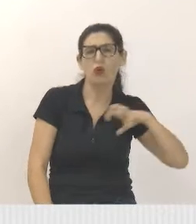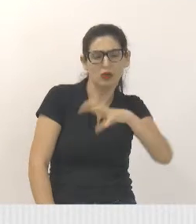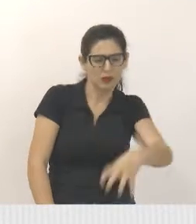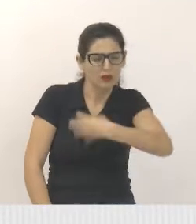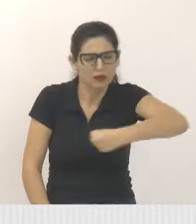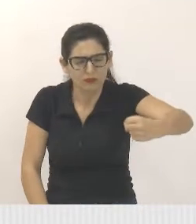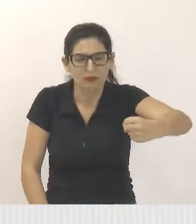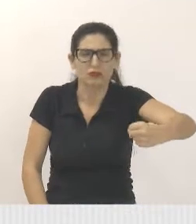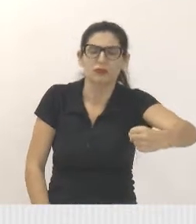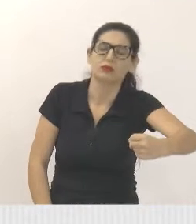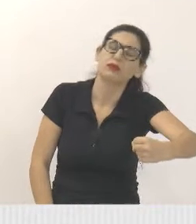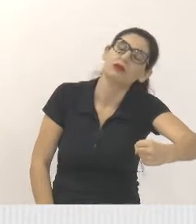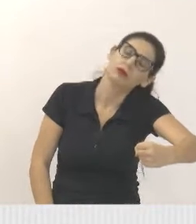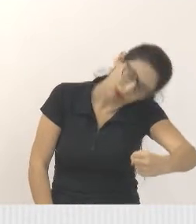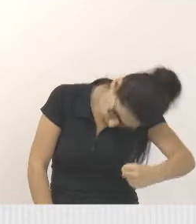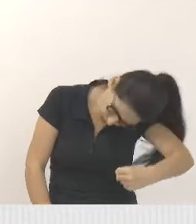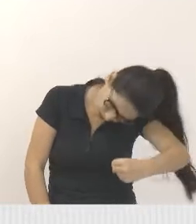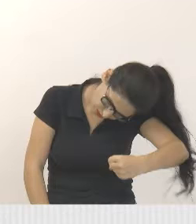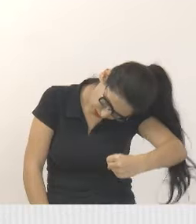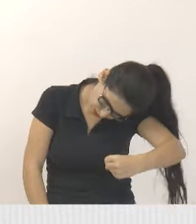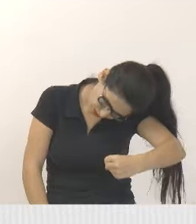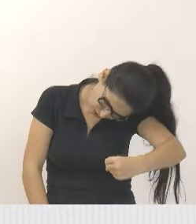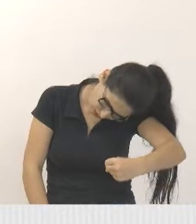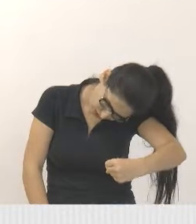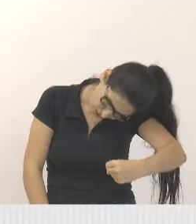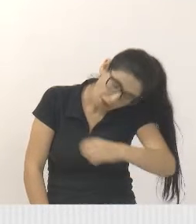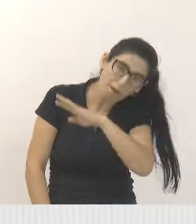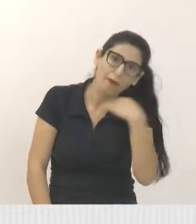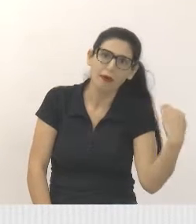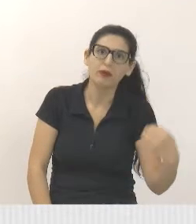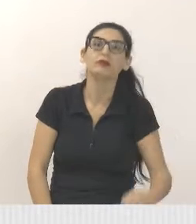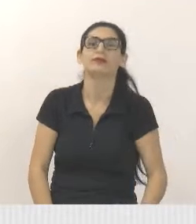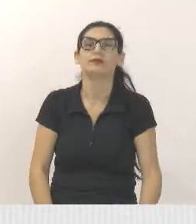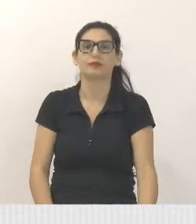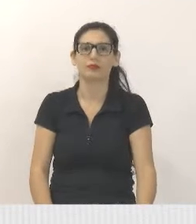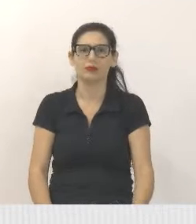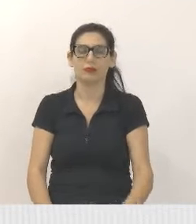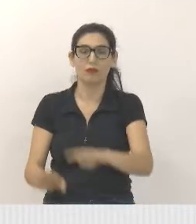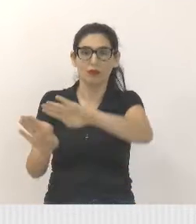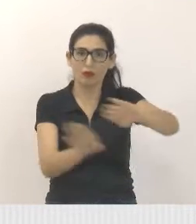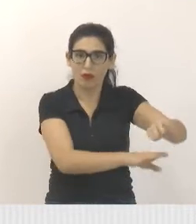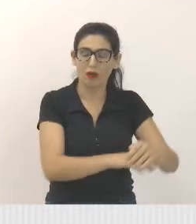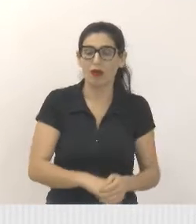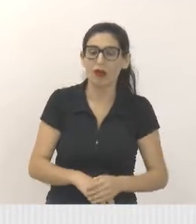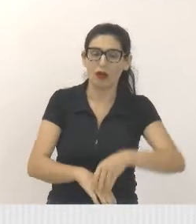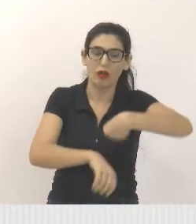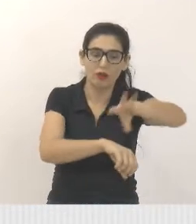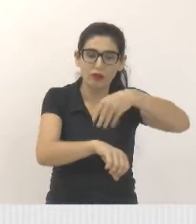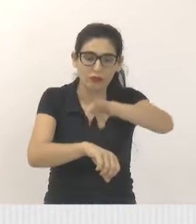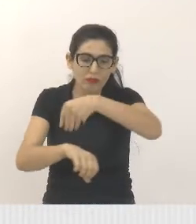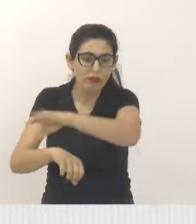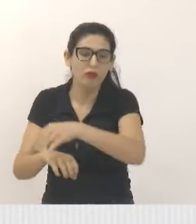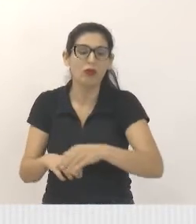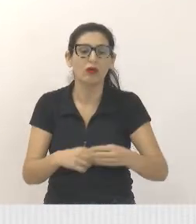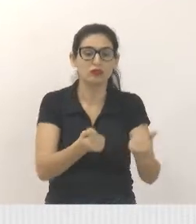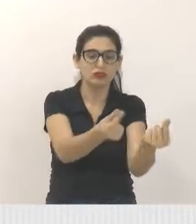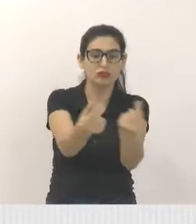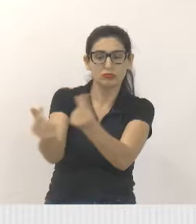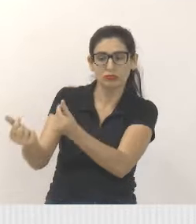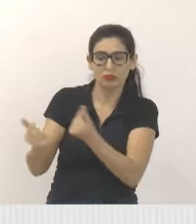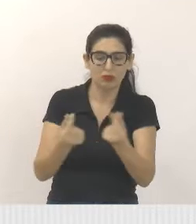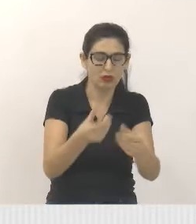eu e demais vereadores mandamos uma emenda positiva para aumentar o espaço do